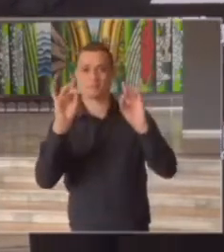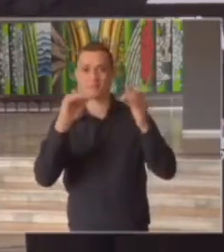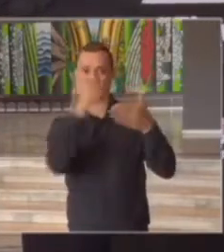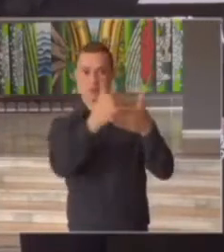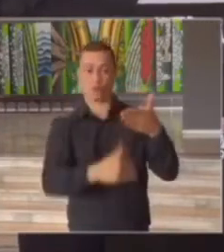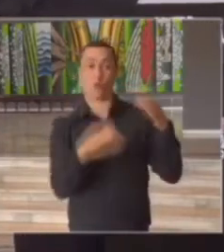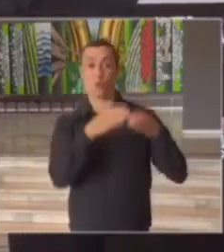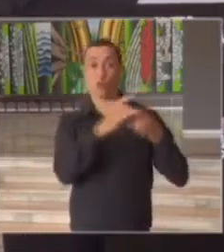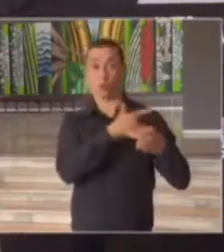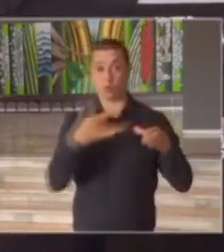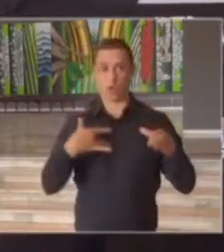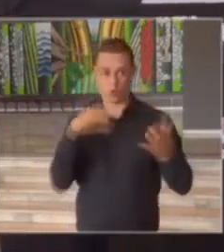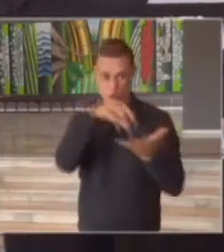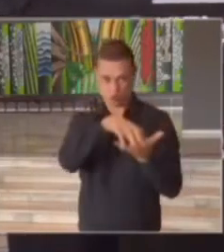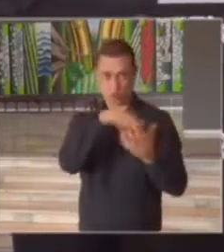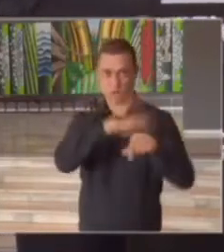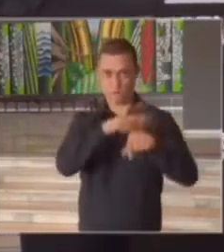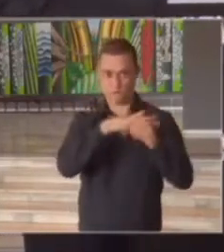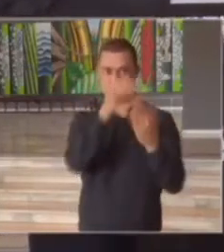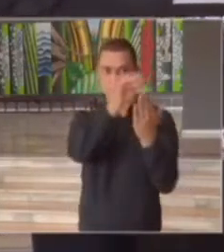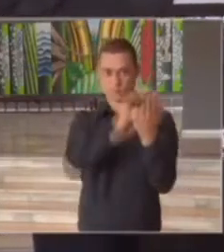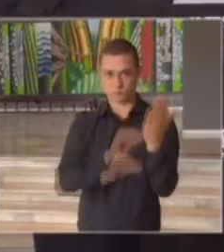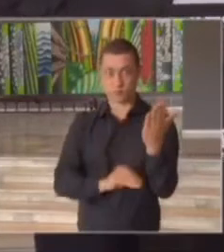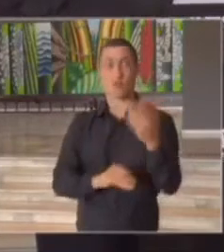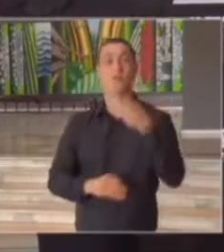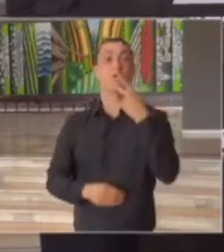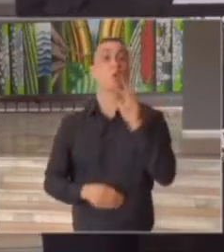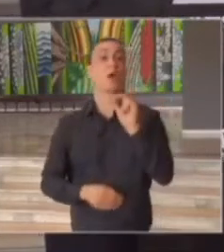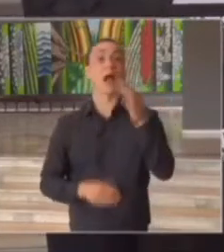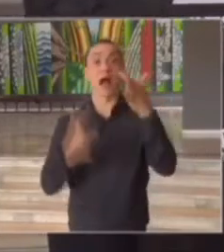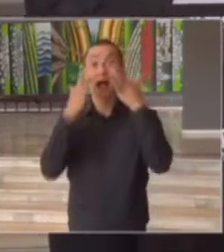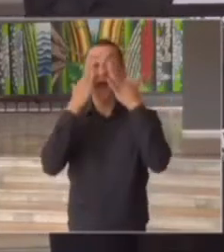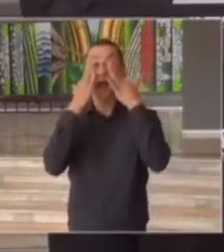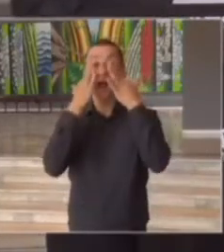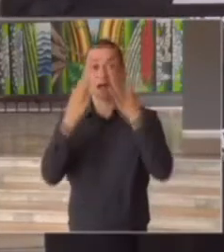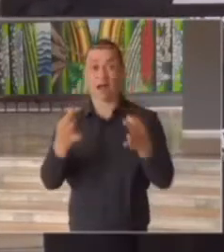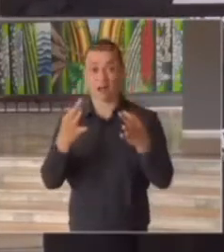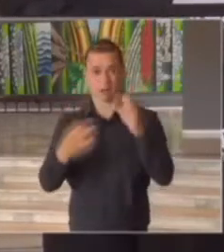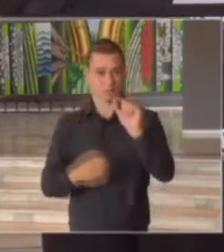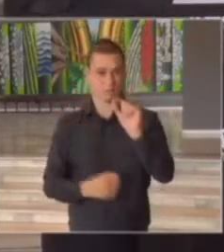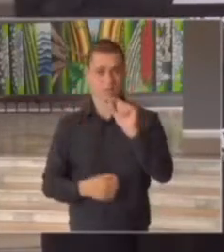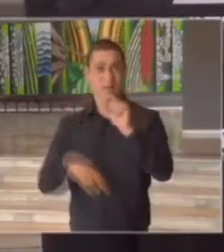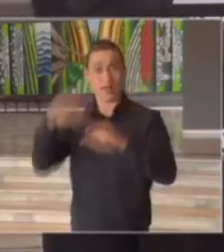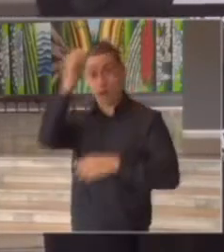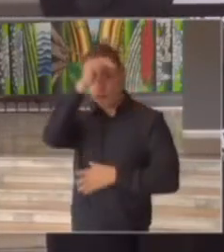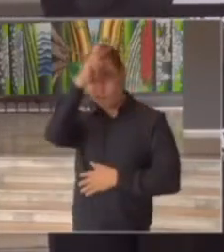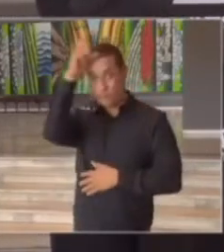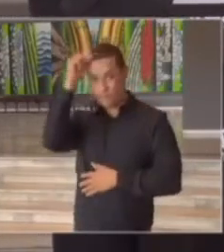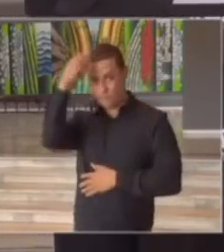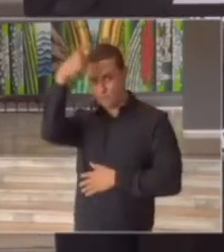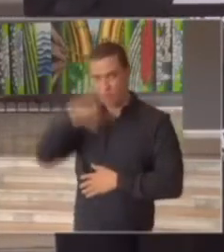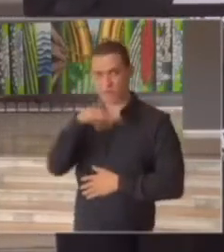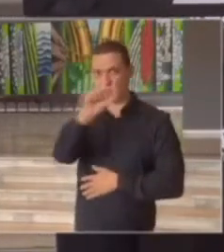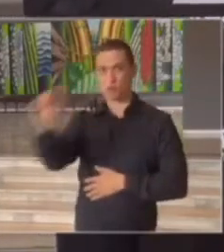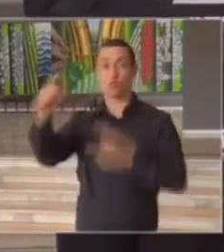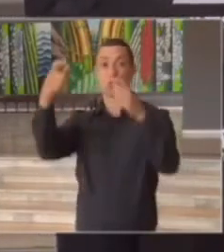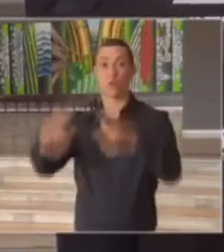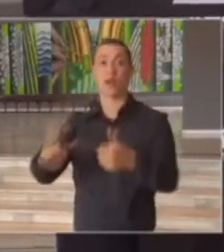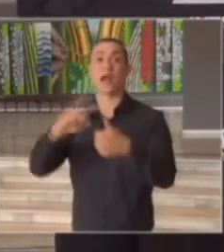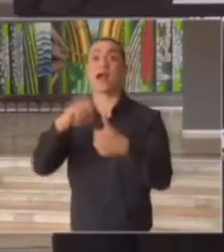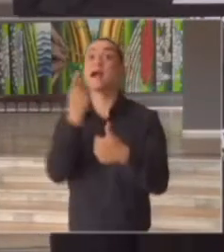prefeitos de Campinas de Sorocaba que a situação dessas cidades desses